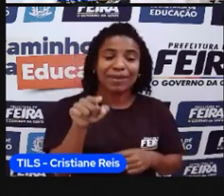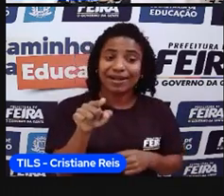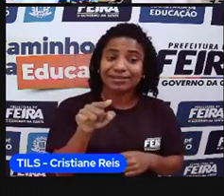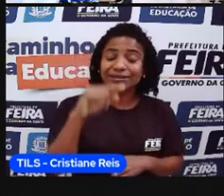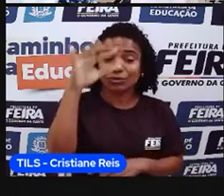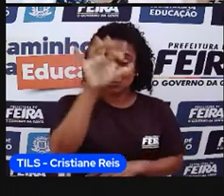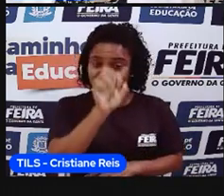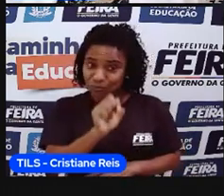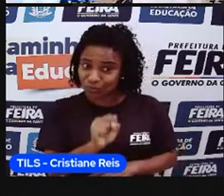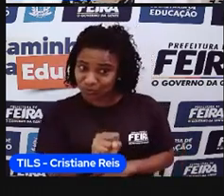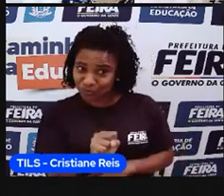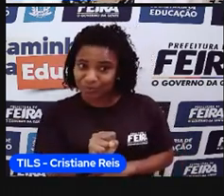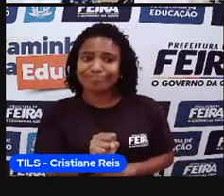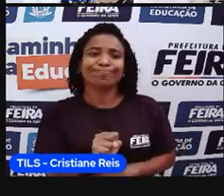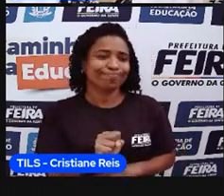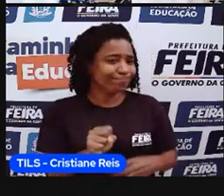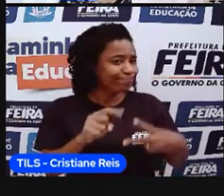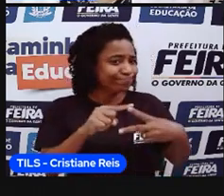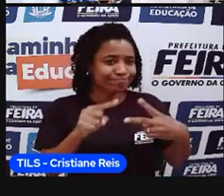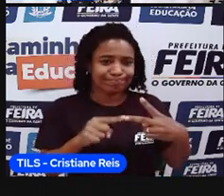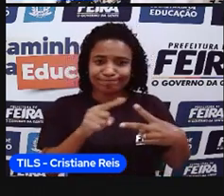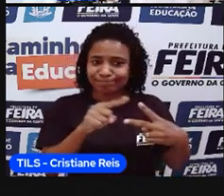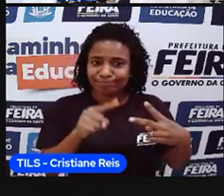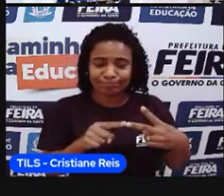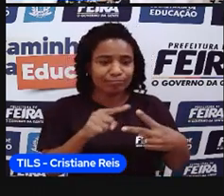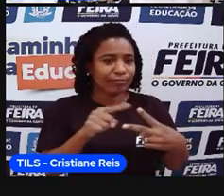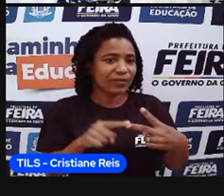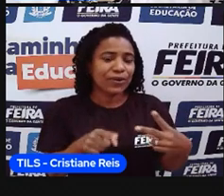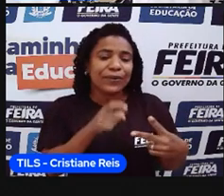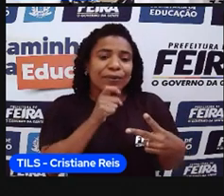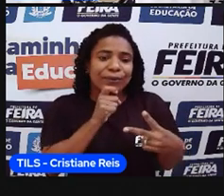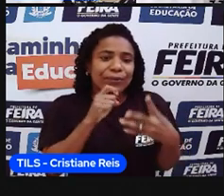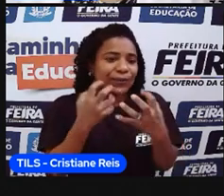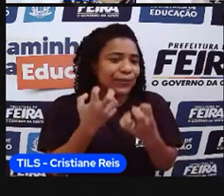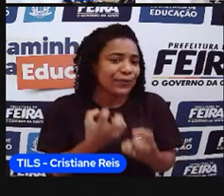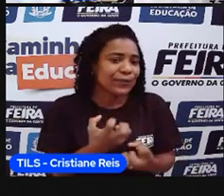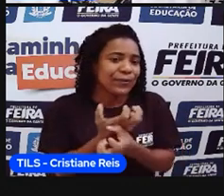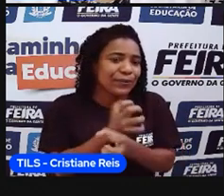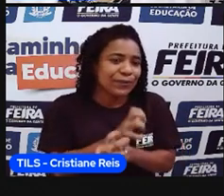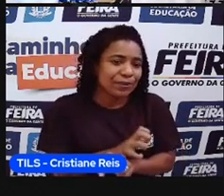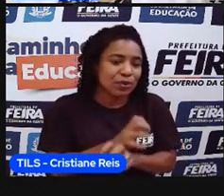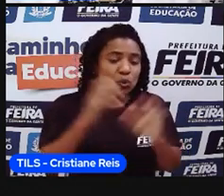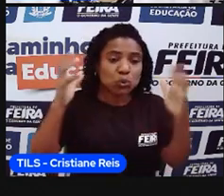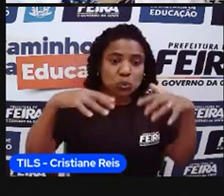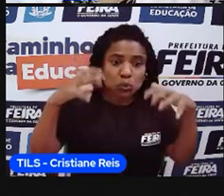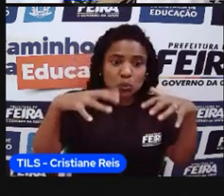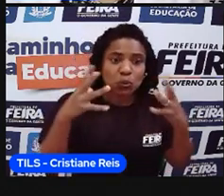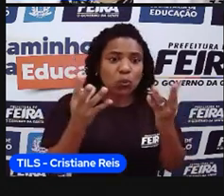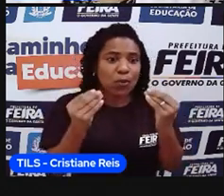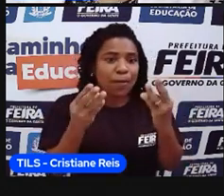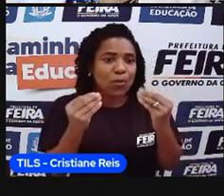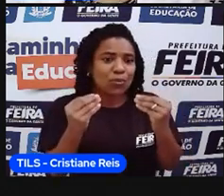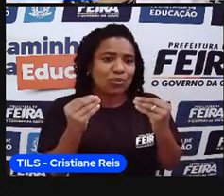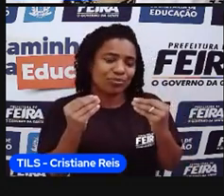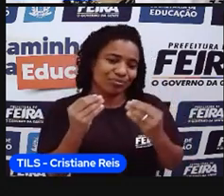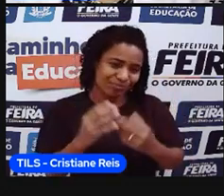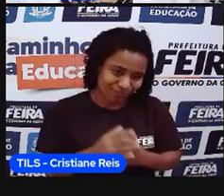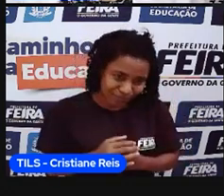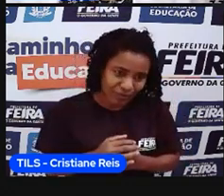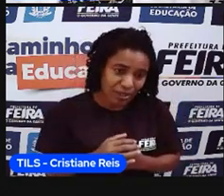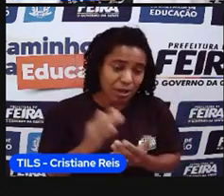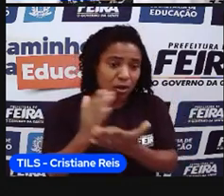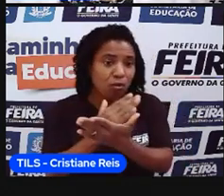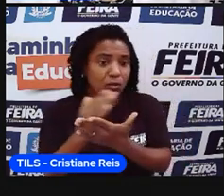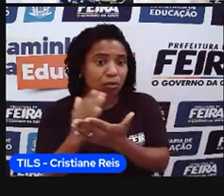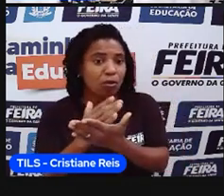as características, quando a gente observa, a gente percebe que uma chove muito, a outra chove pouco. E as temperaturas são elevadas, né?